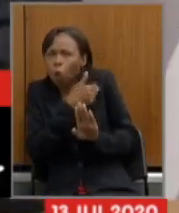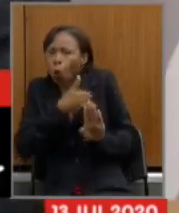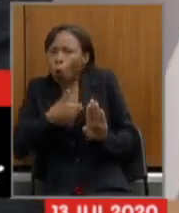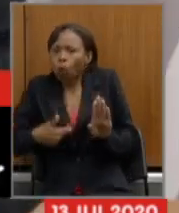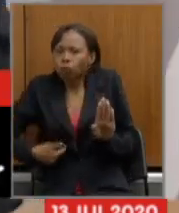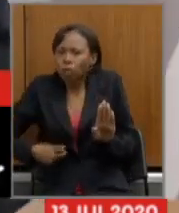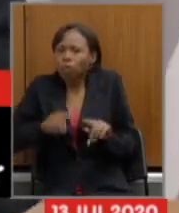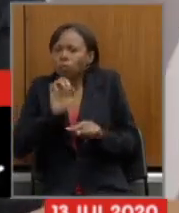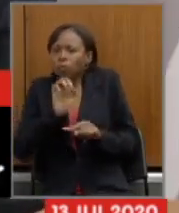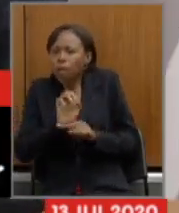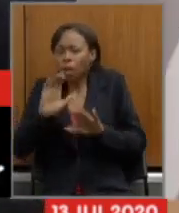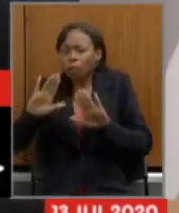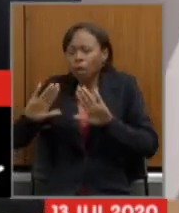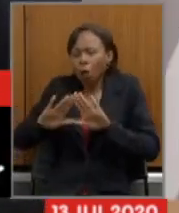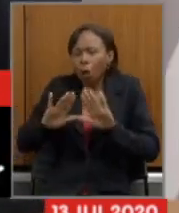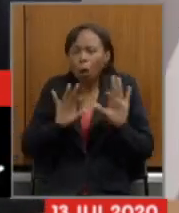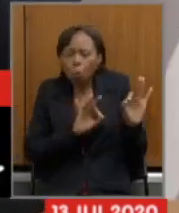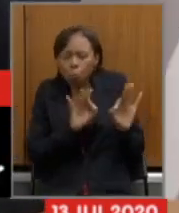pela direção dessa casa